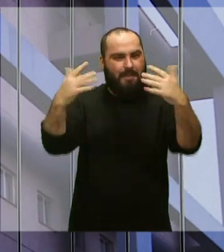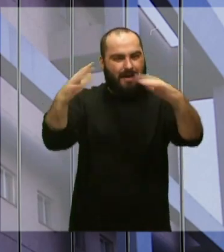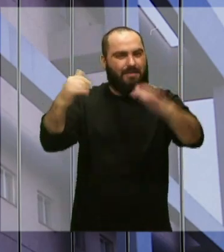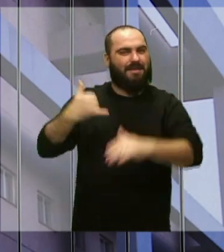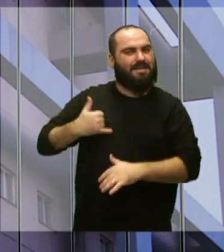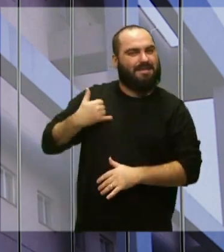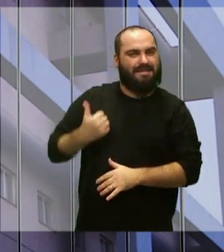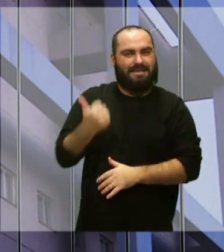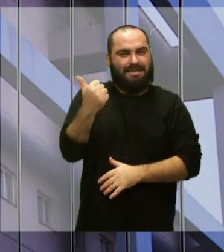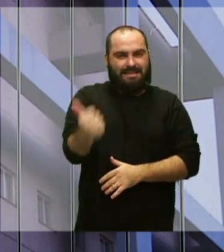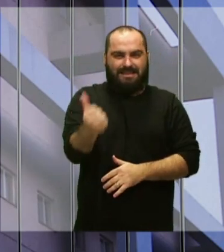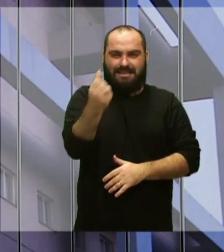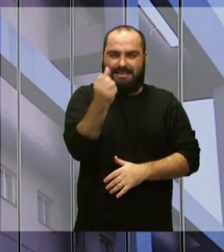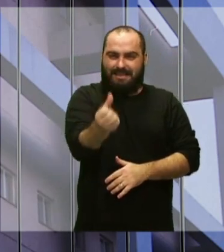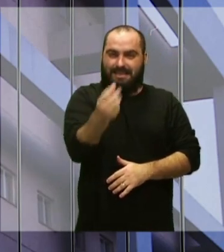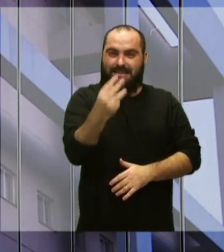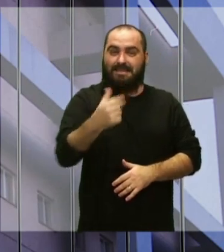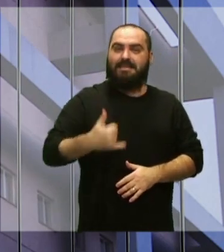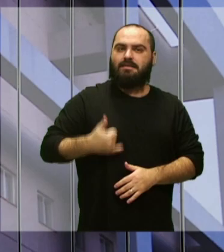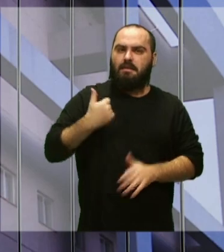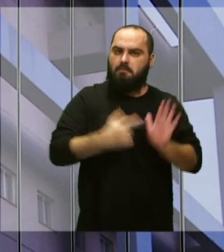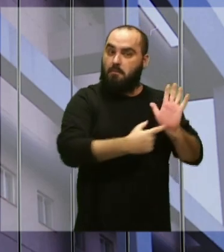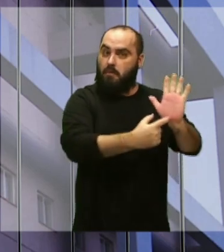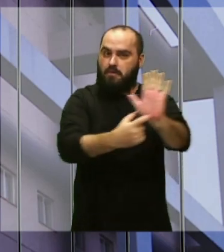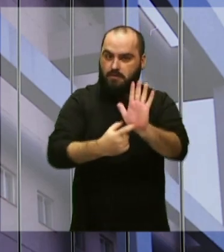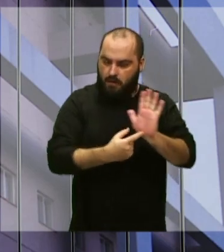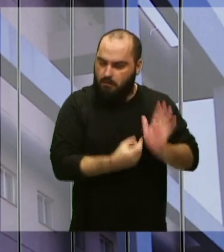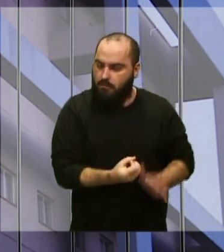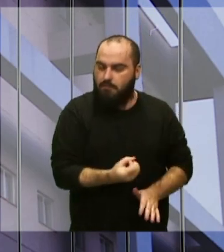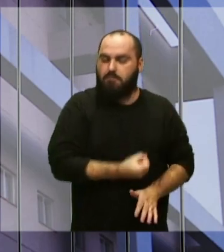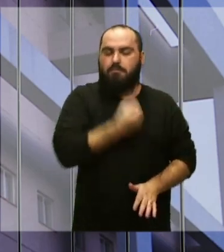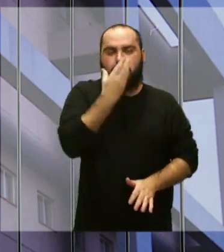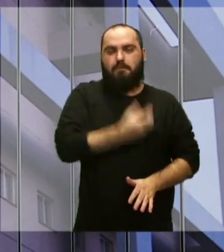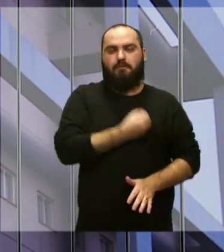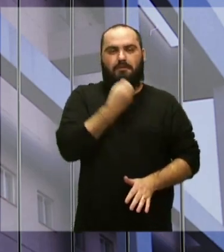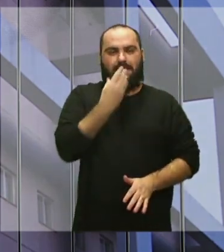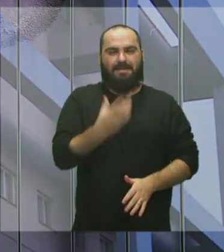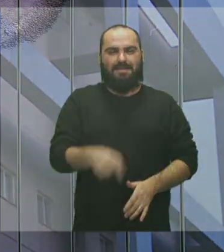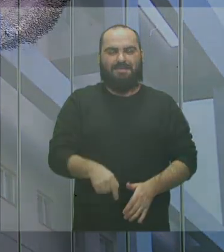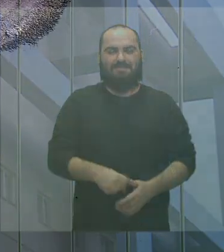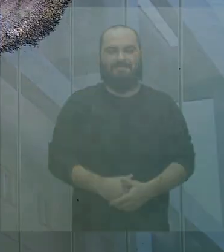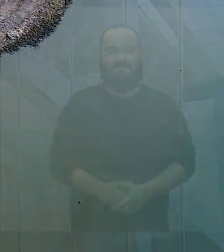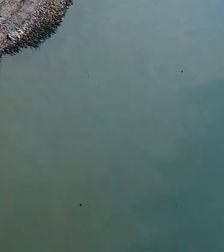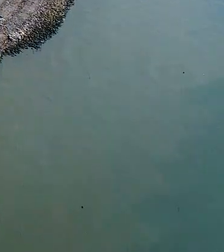Itajaí pelos 163 anos provando como é bom morar aqui.